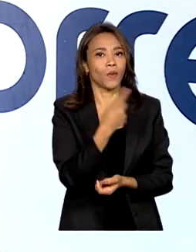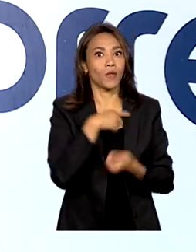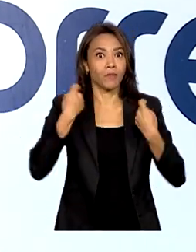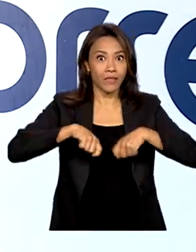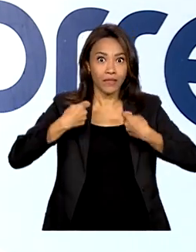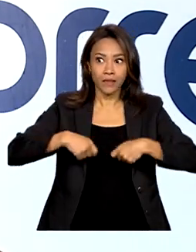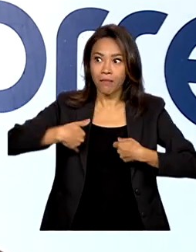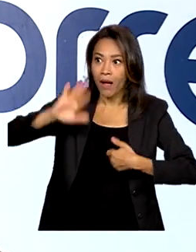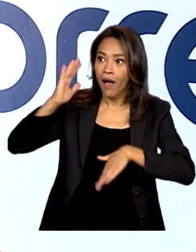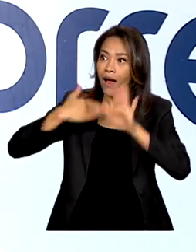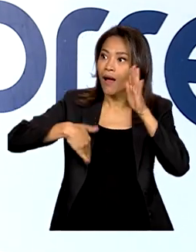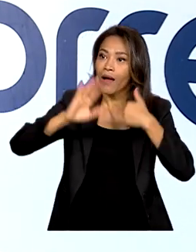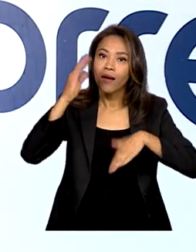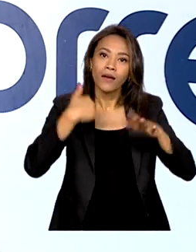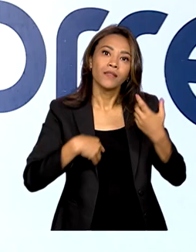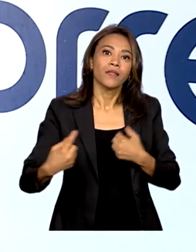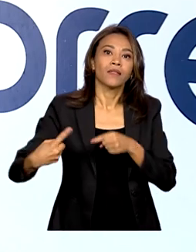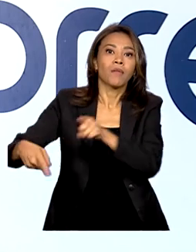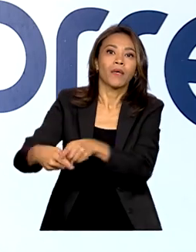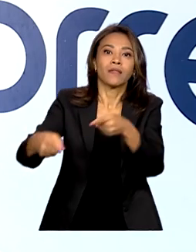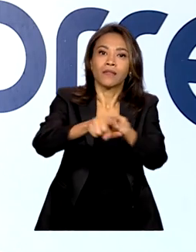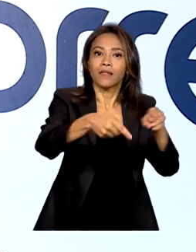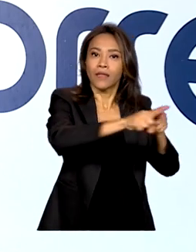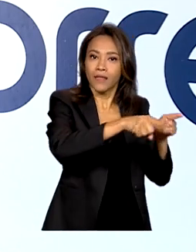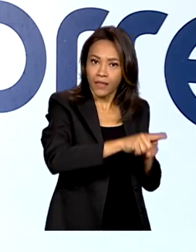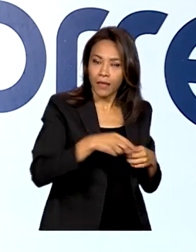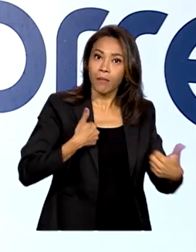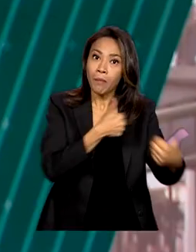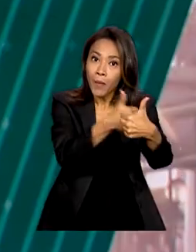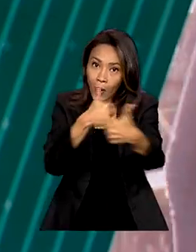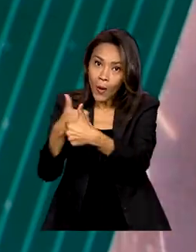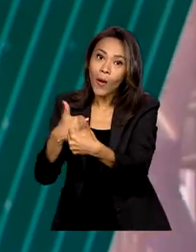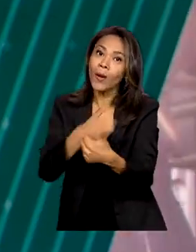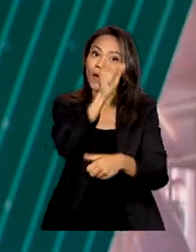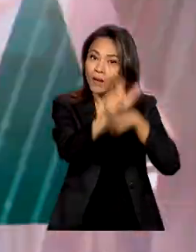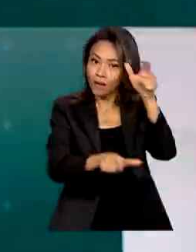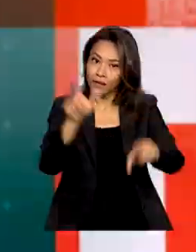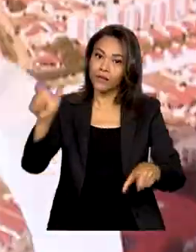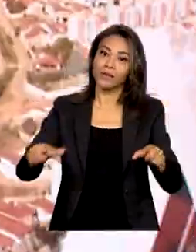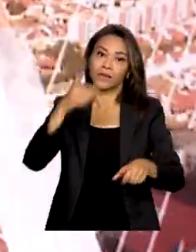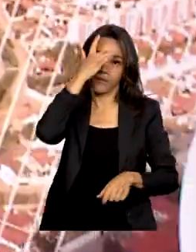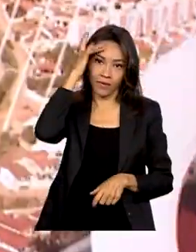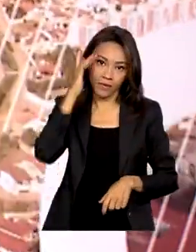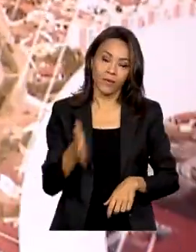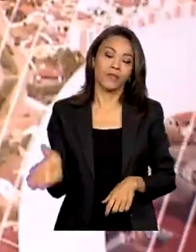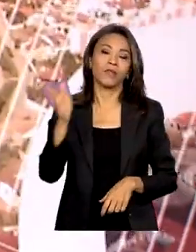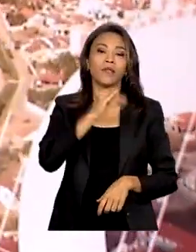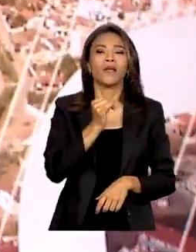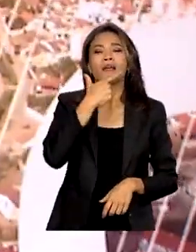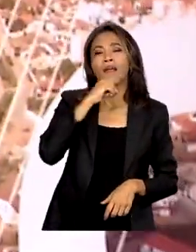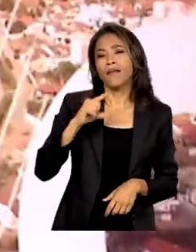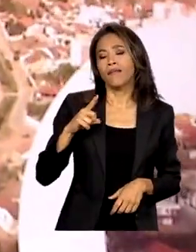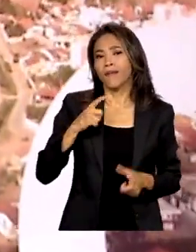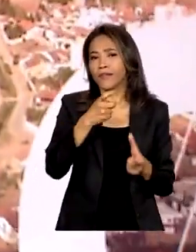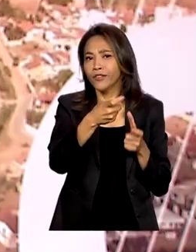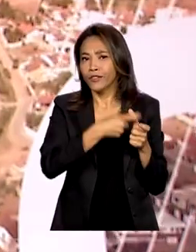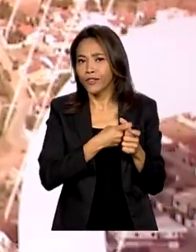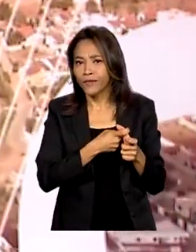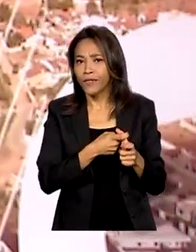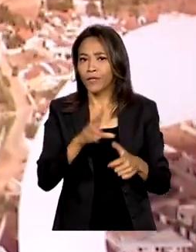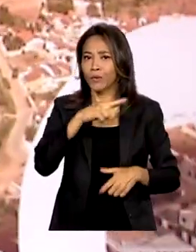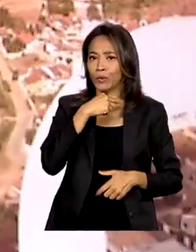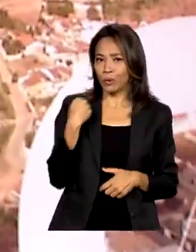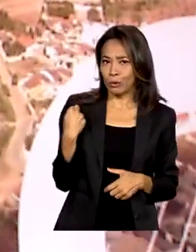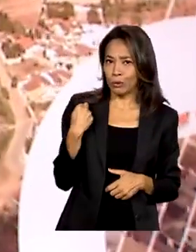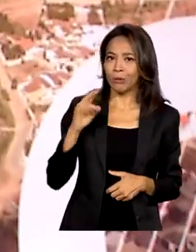cada vez mais agregar essa conveniência de estar ainda mais próximo dos clientes. Quem tem dívidas e está com restrição do nome na base